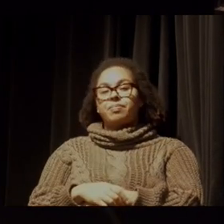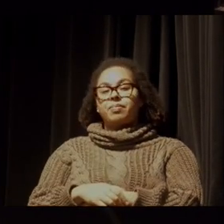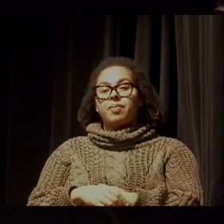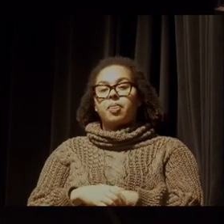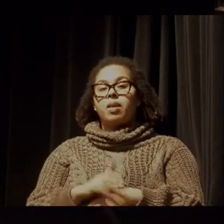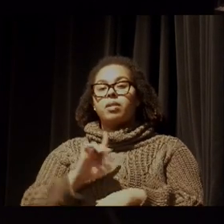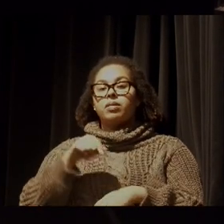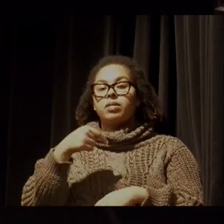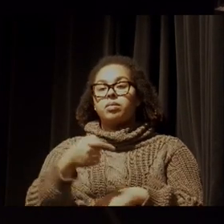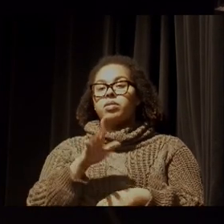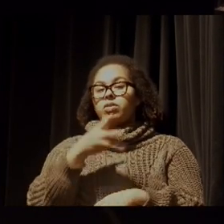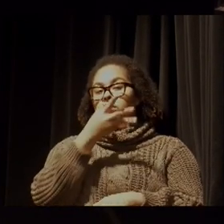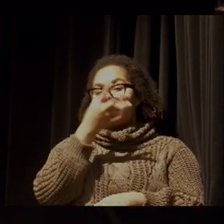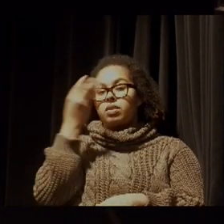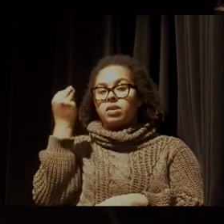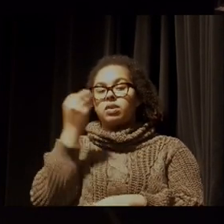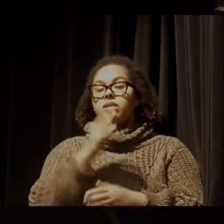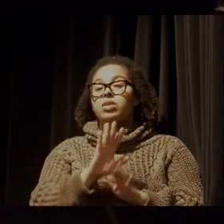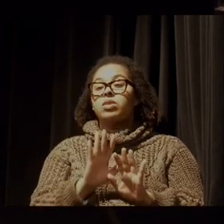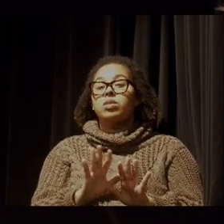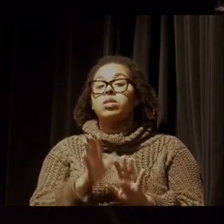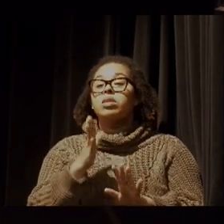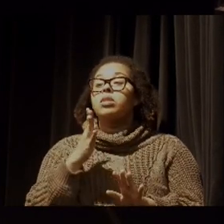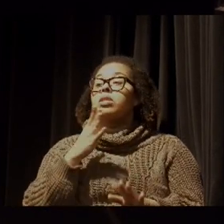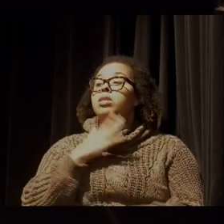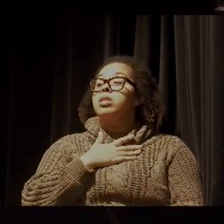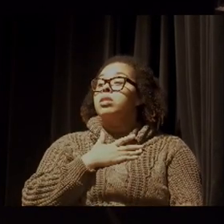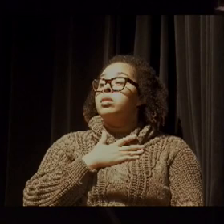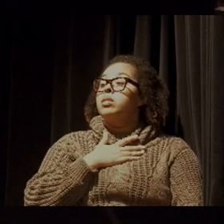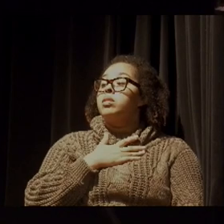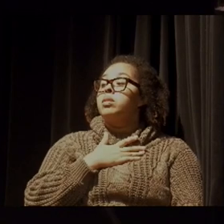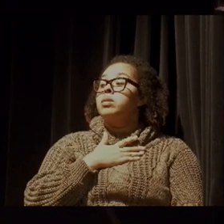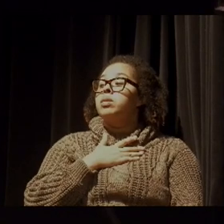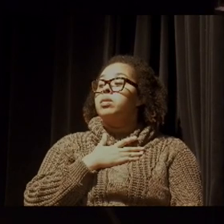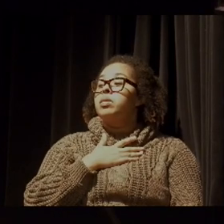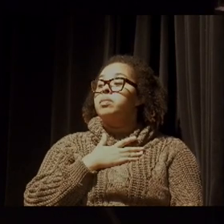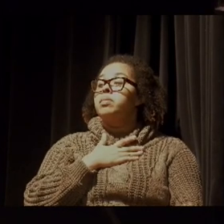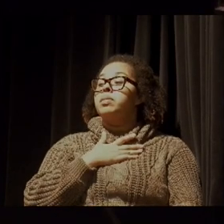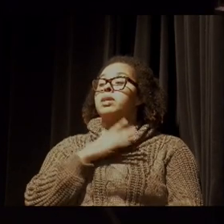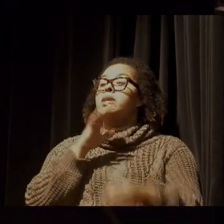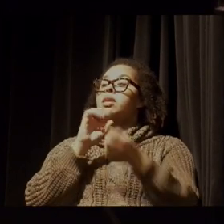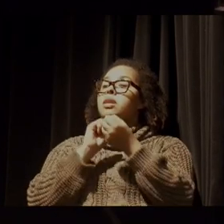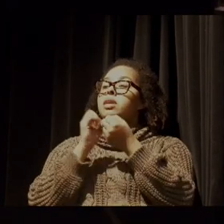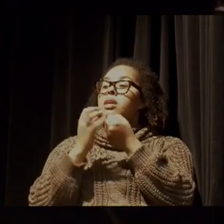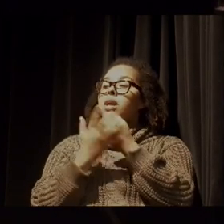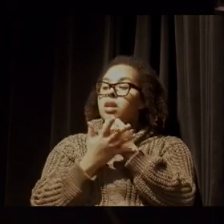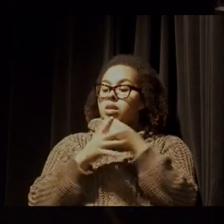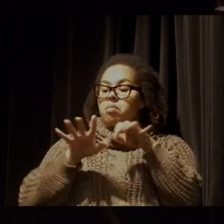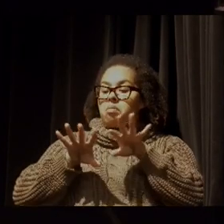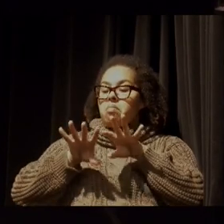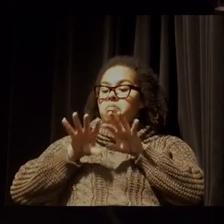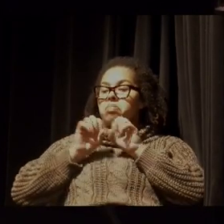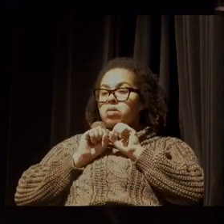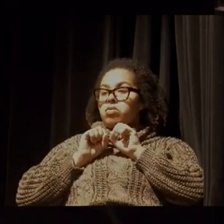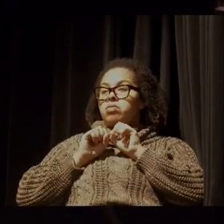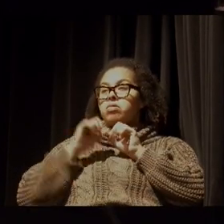senão, eu já teria esquecido. Uma das minhas sequelas da Covid é esse lapso de memória.